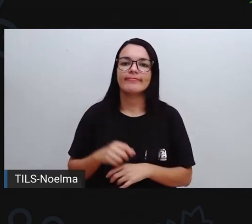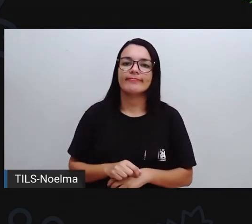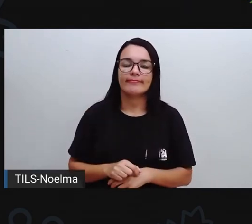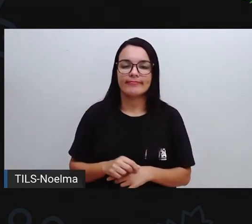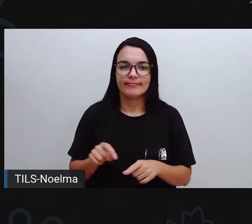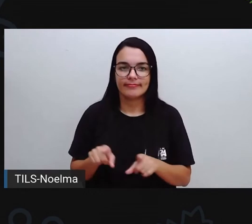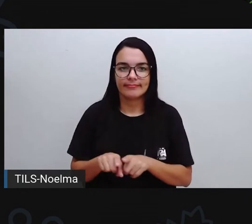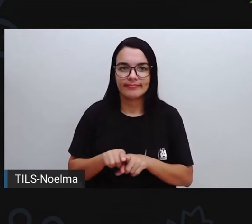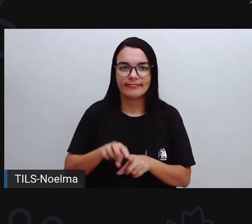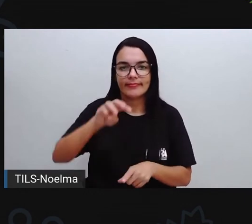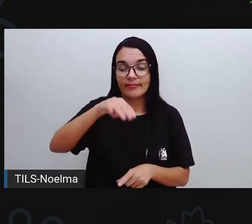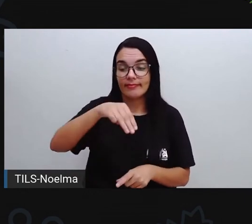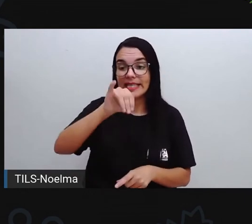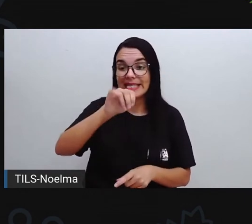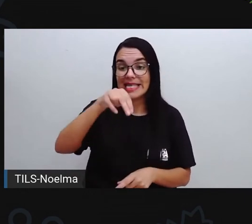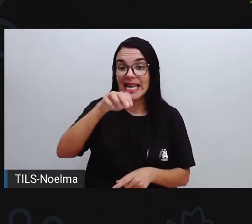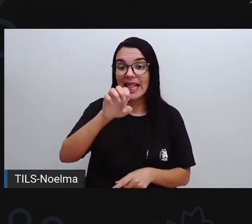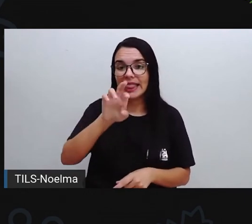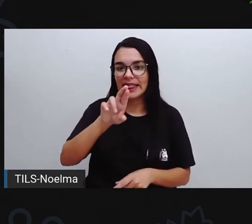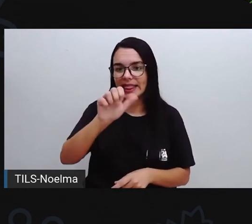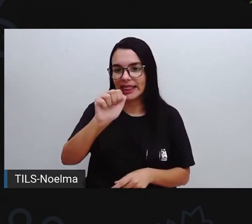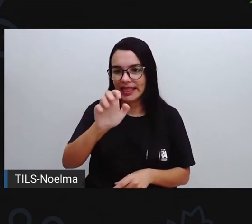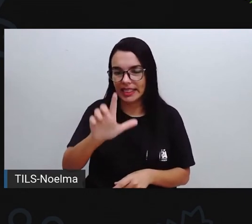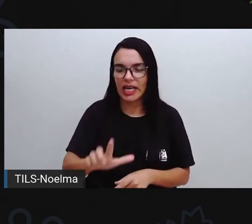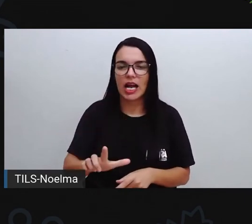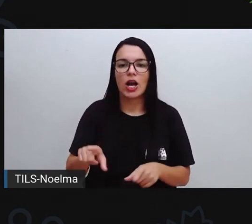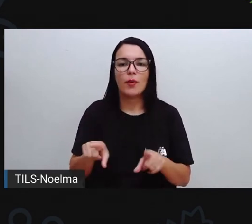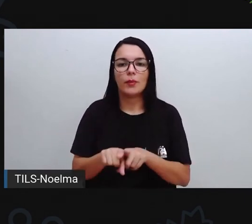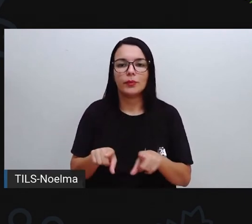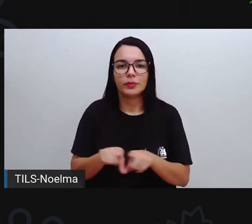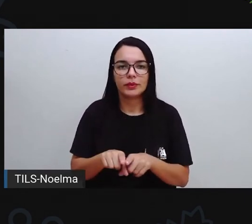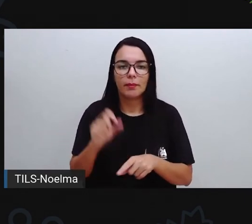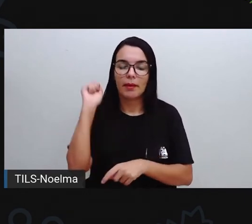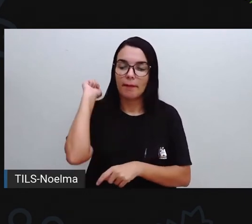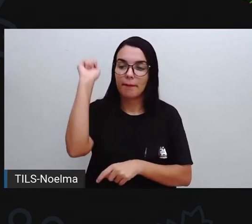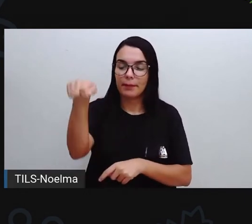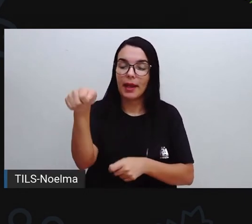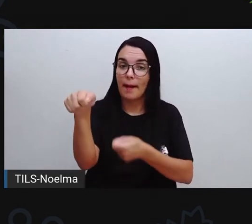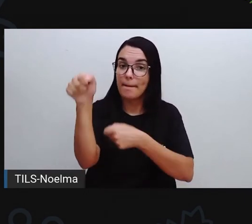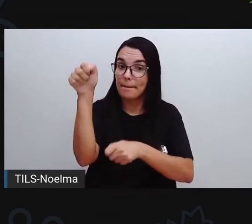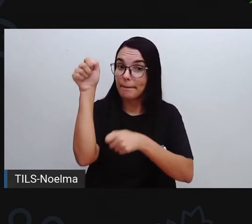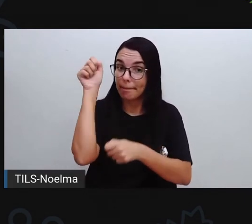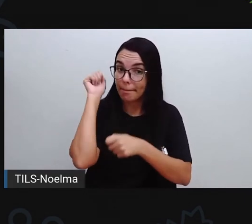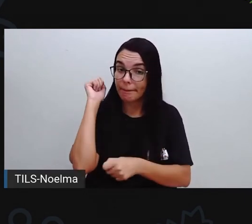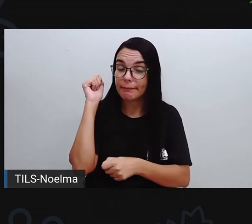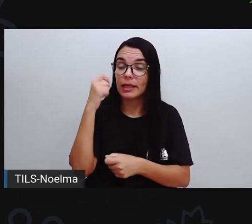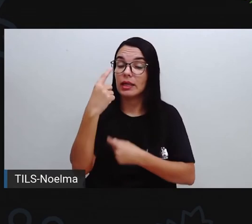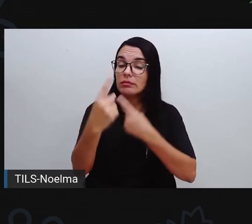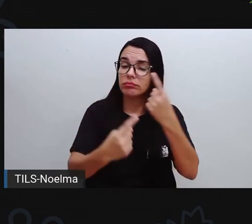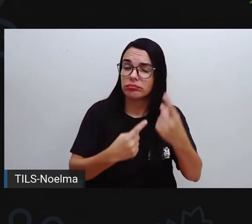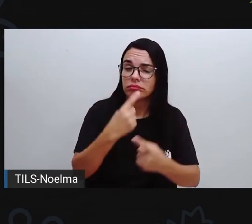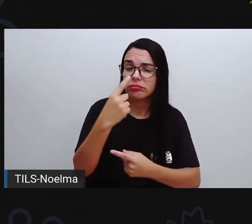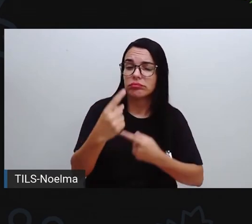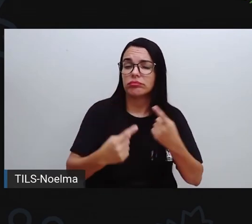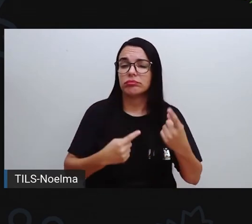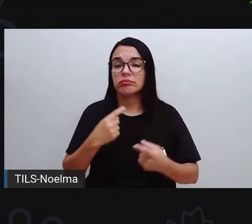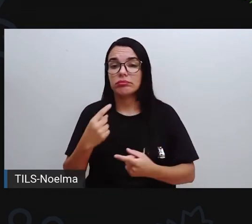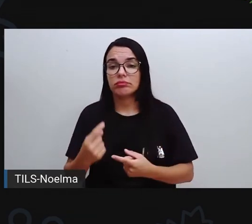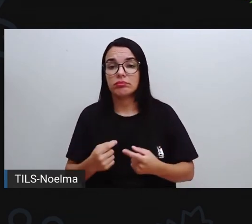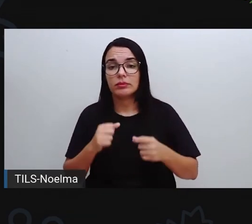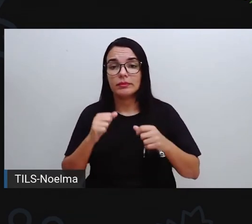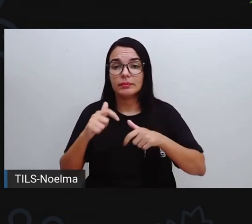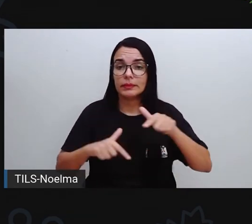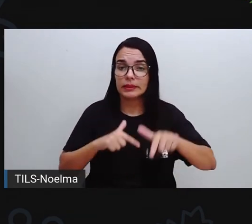perdão. O extrativismo vegetal e mineral, nós vamos ter também a pesca, como algumas das atividades que fazem parte aí do setor